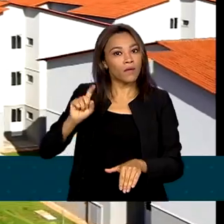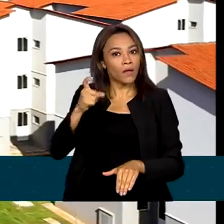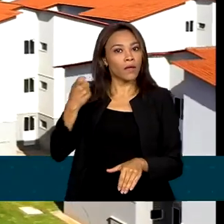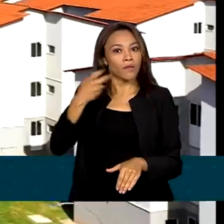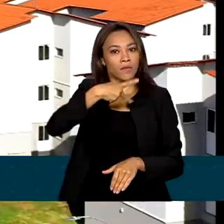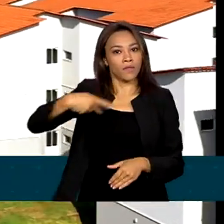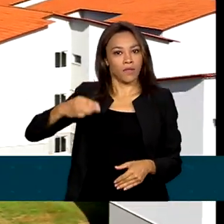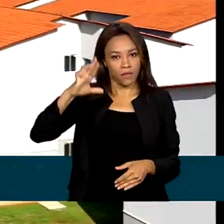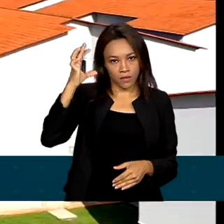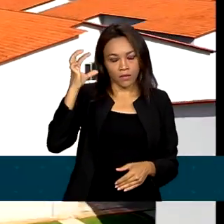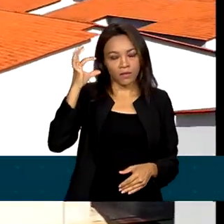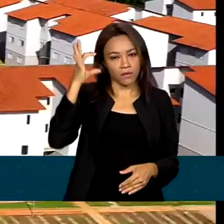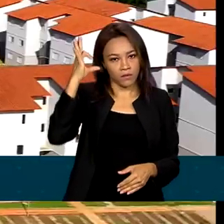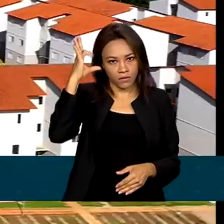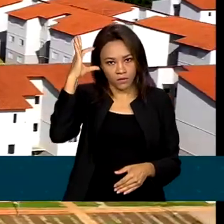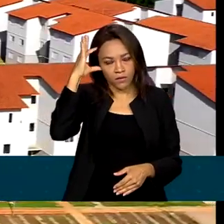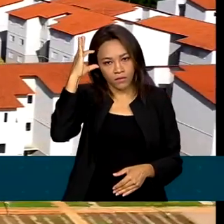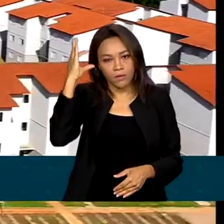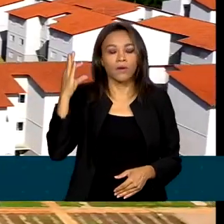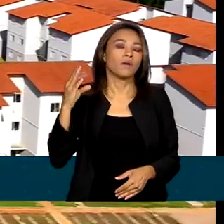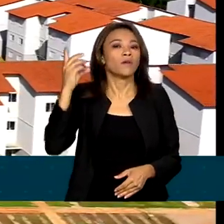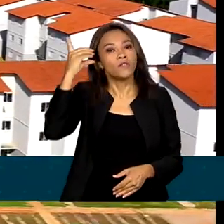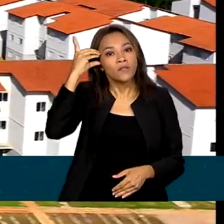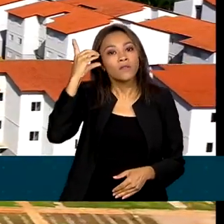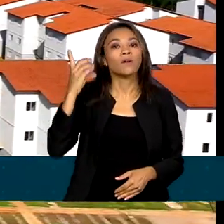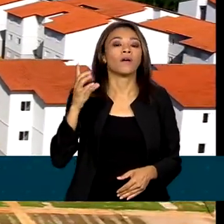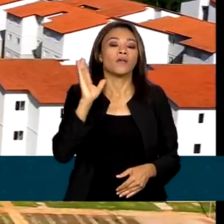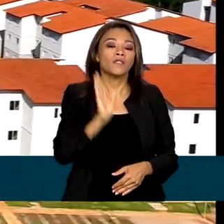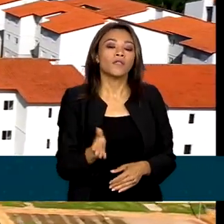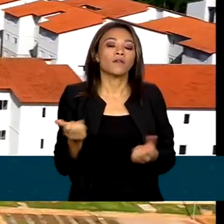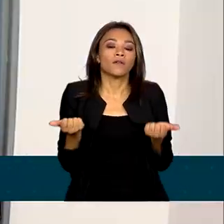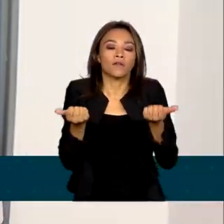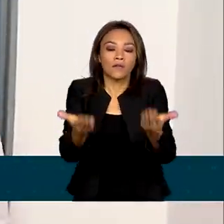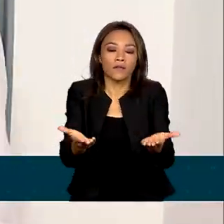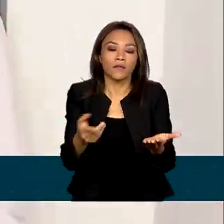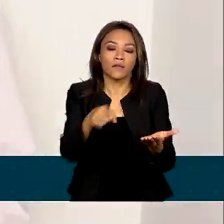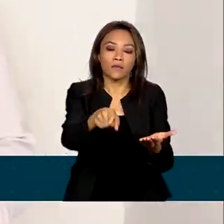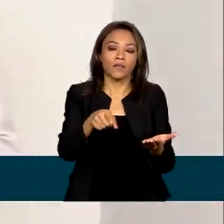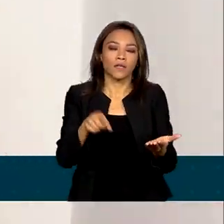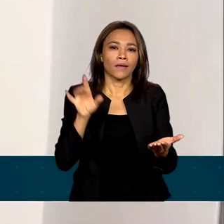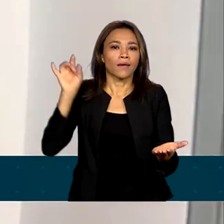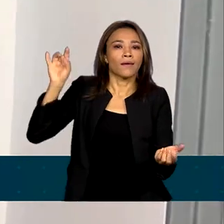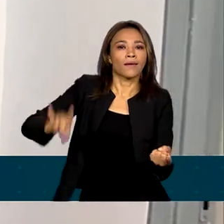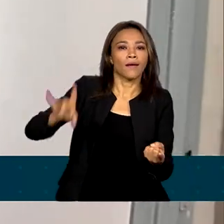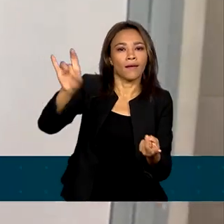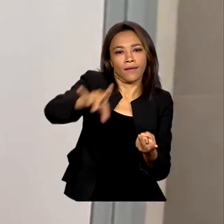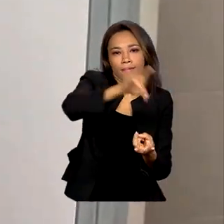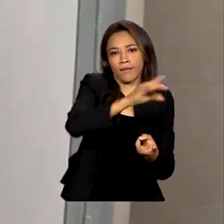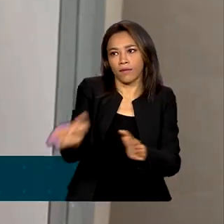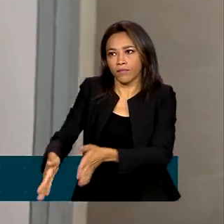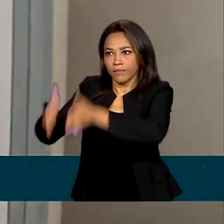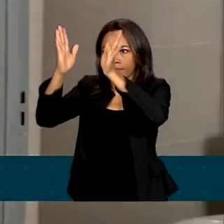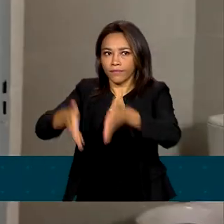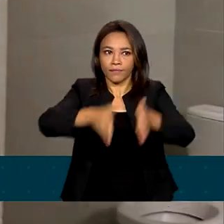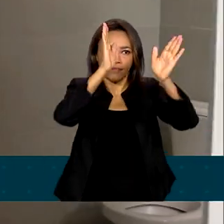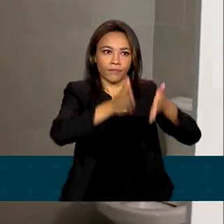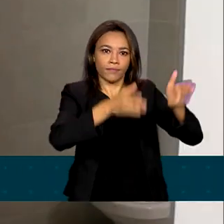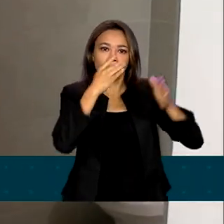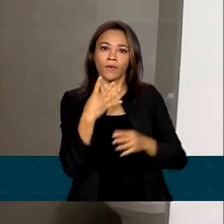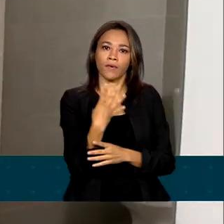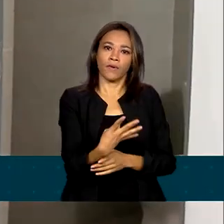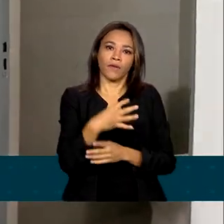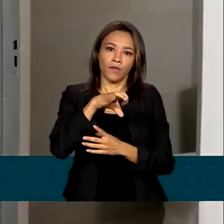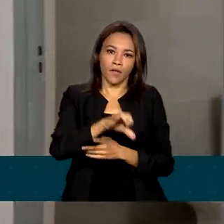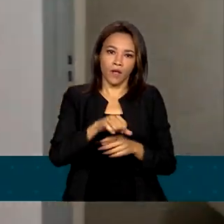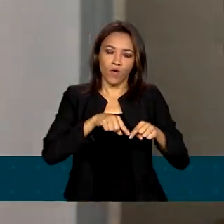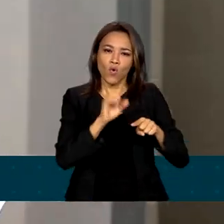valor total do investimento ficou em cerca de 25 milhões de reais. Cada unidade tem 49 metros quadrados, com dois quartos,